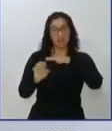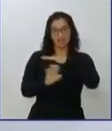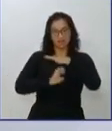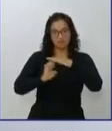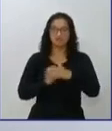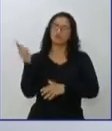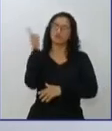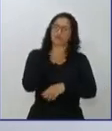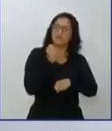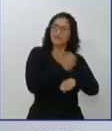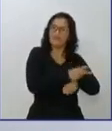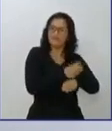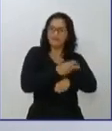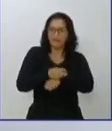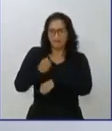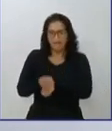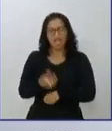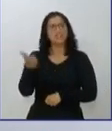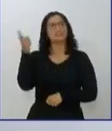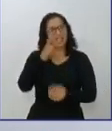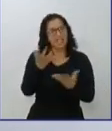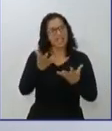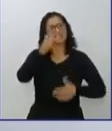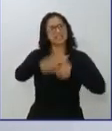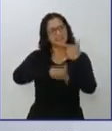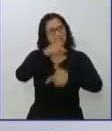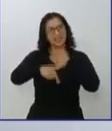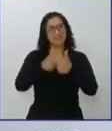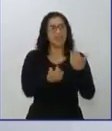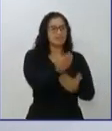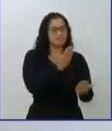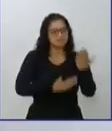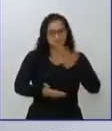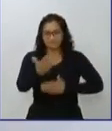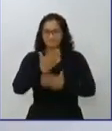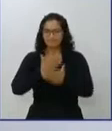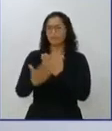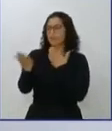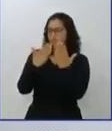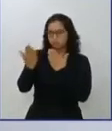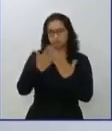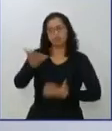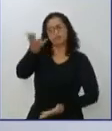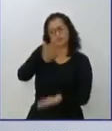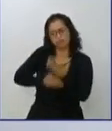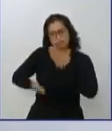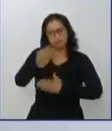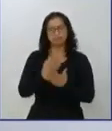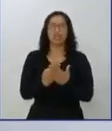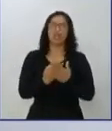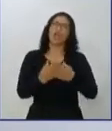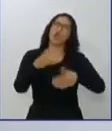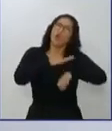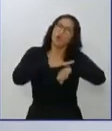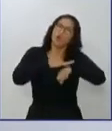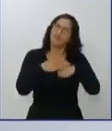seus negócios. É dessa forma que queremos trabalhar ouvindo, dialogando, trazendo soluções práticas. E a redução da carga tributária é